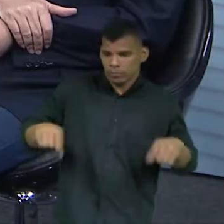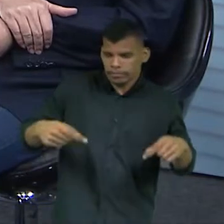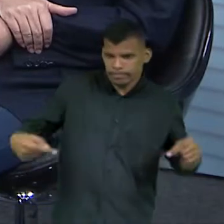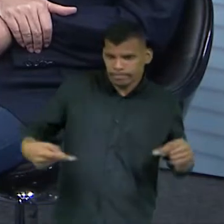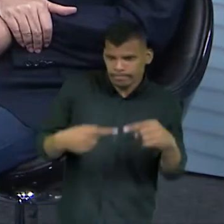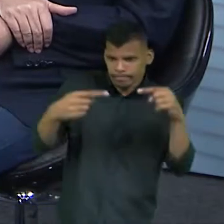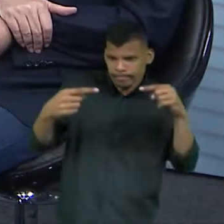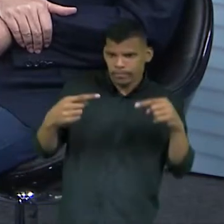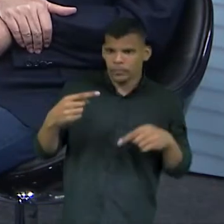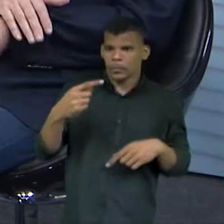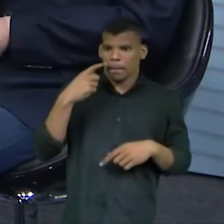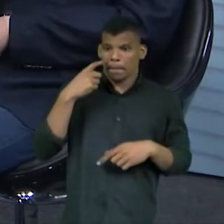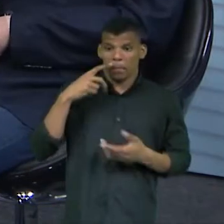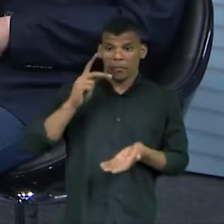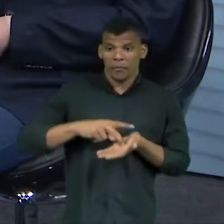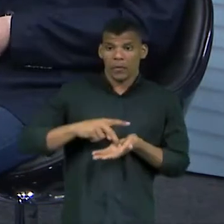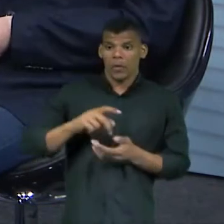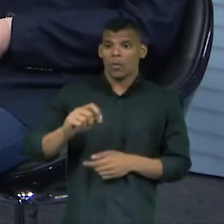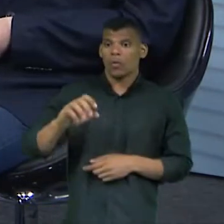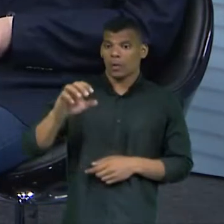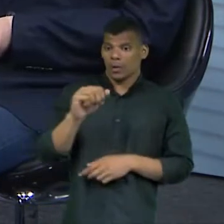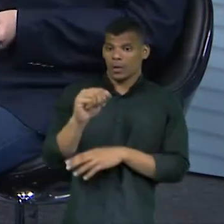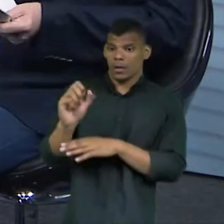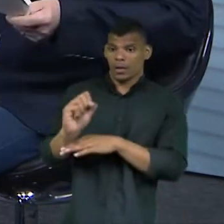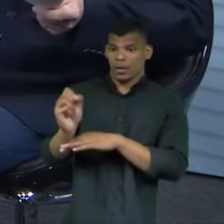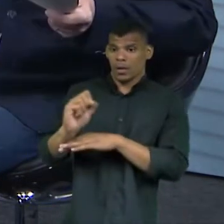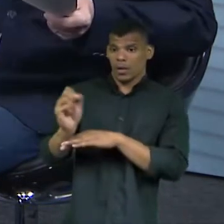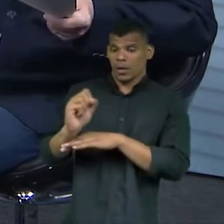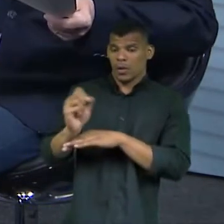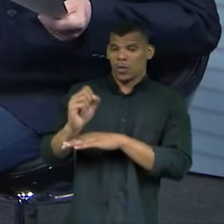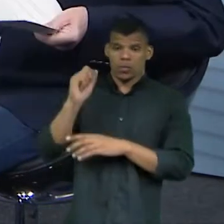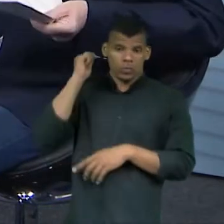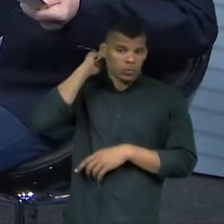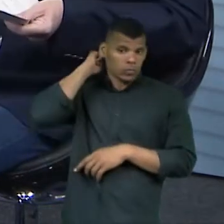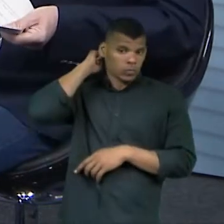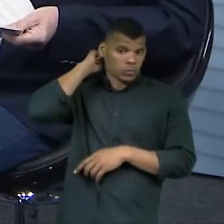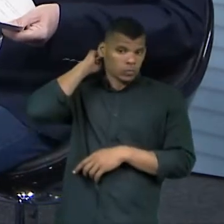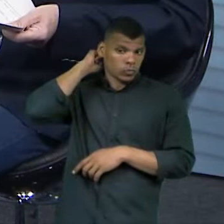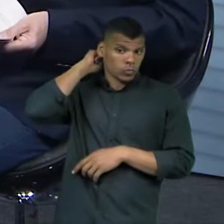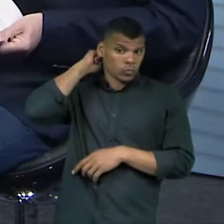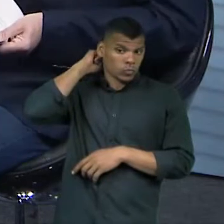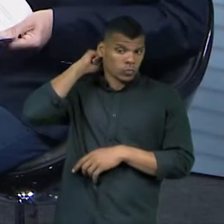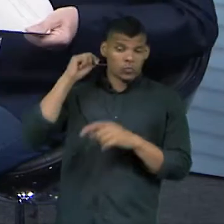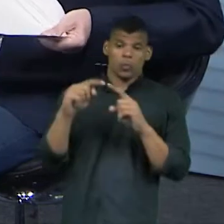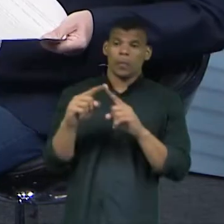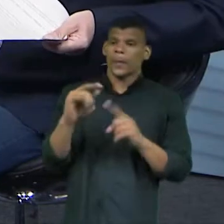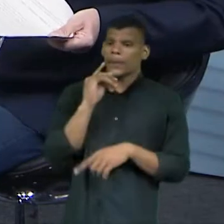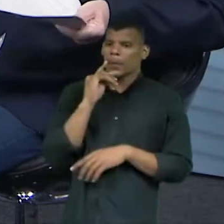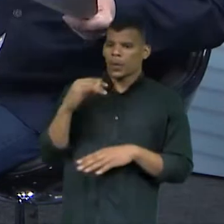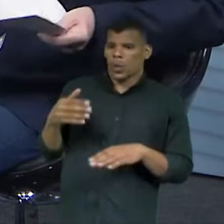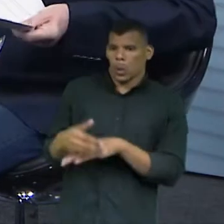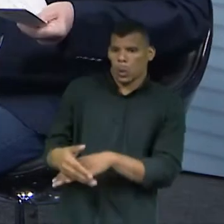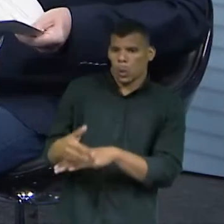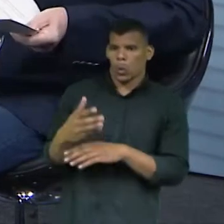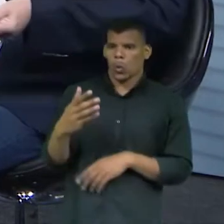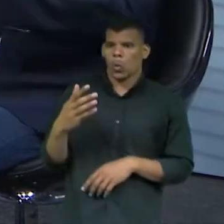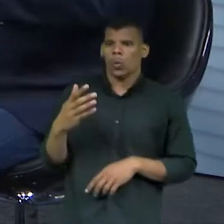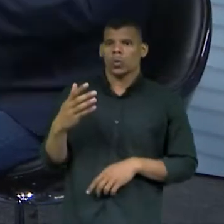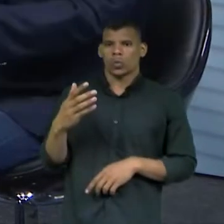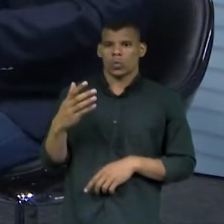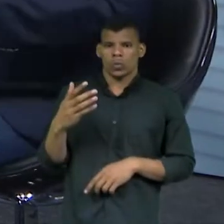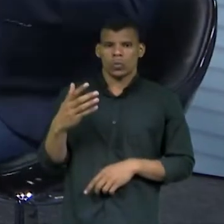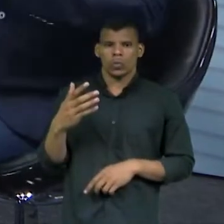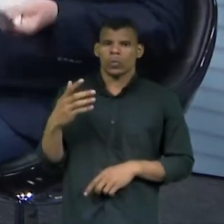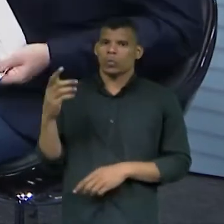pode. Pode configurar. Porque, na verdade, ali é o carro, ele está estacionando, ele não está ali assintosamente. Agora, se ele entrar no prédio com adesivo, com bandeira, aí ele está